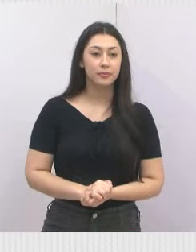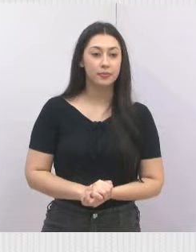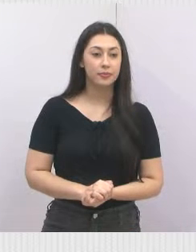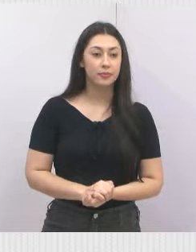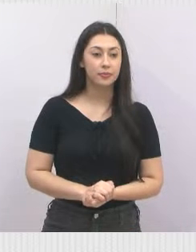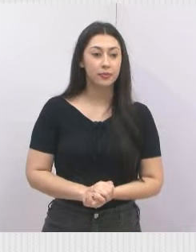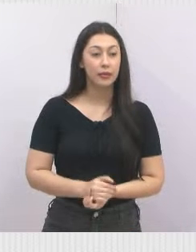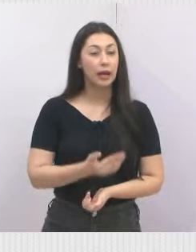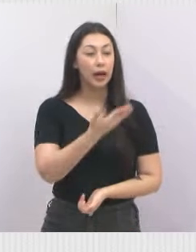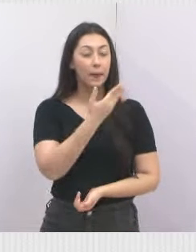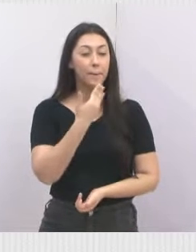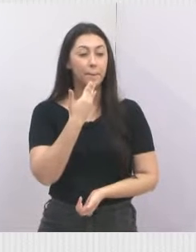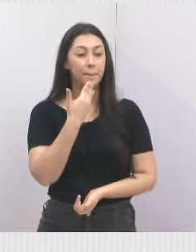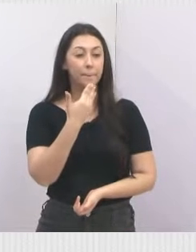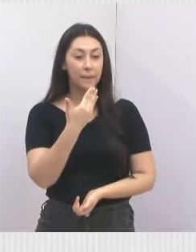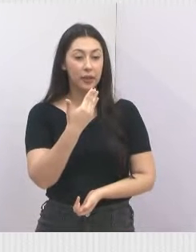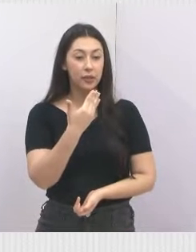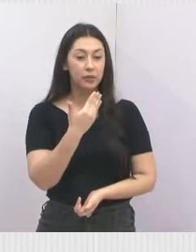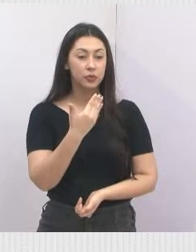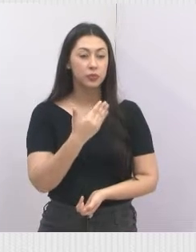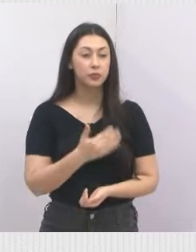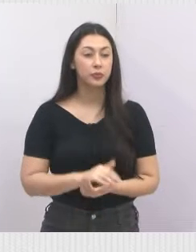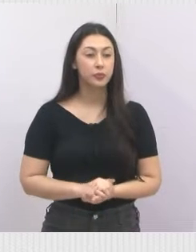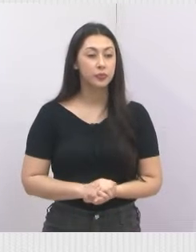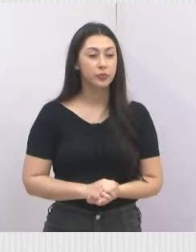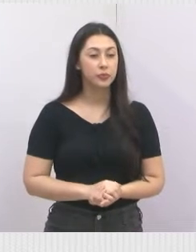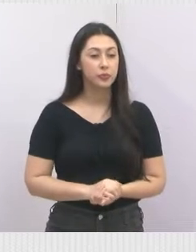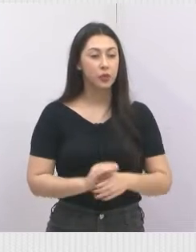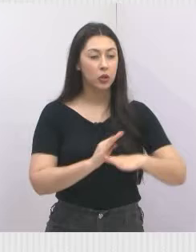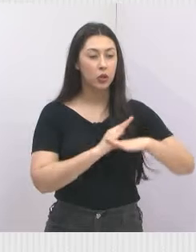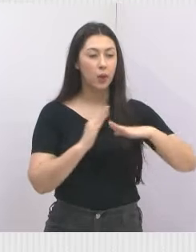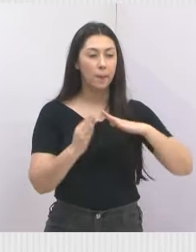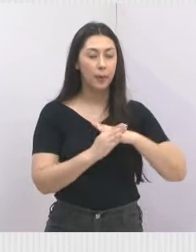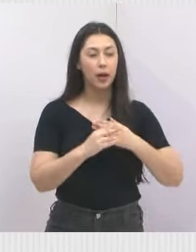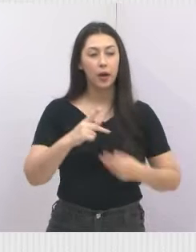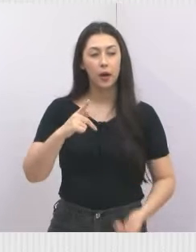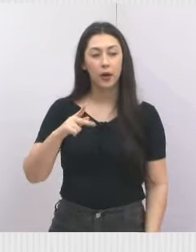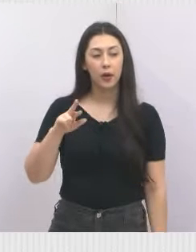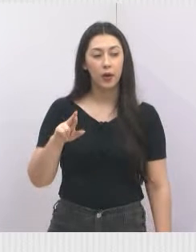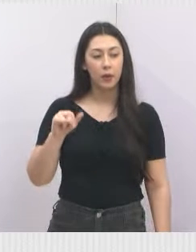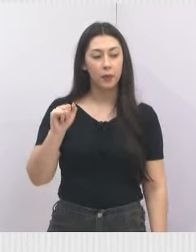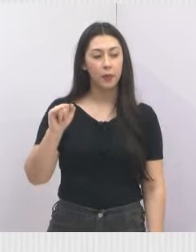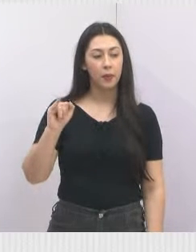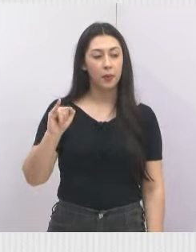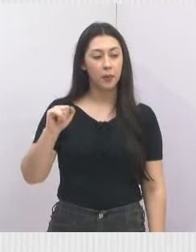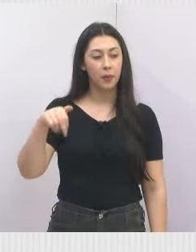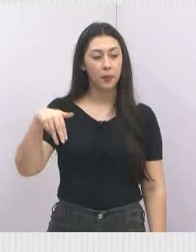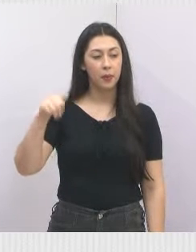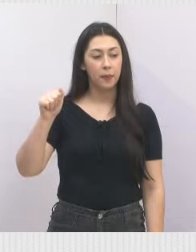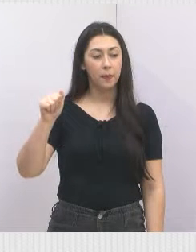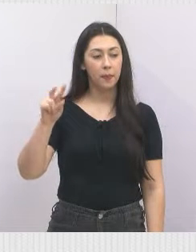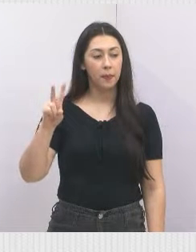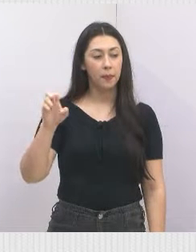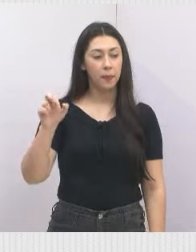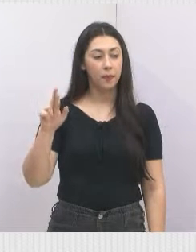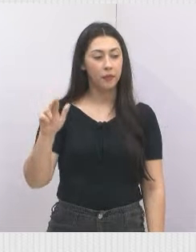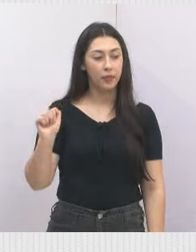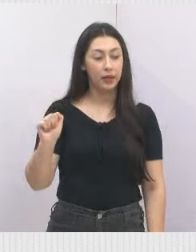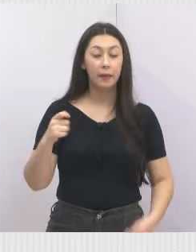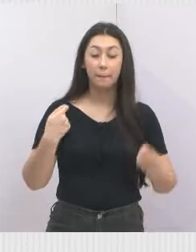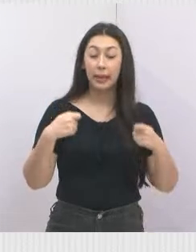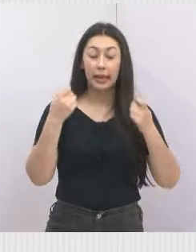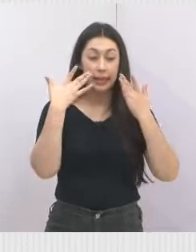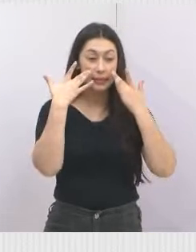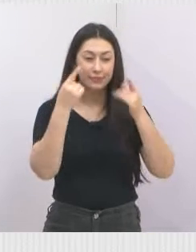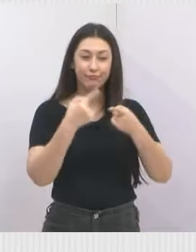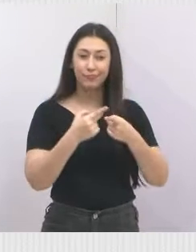Esse é um pedido, uma solicitação que a gente teve lá no Jardim Primavera, então vamos dar atenção aí que